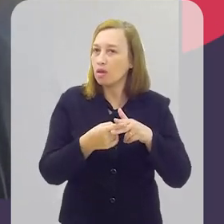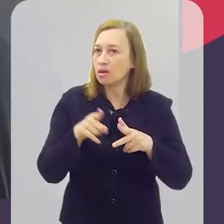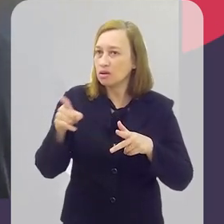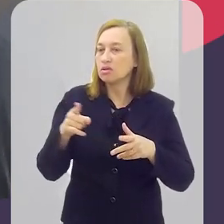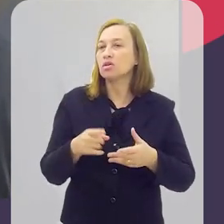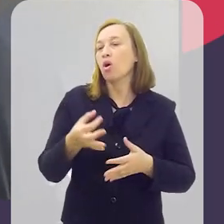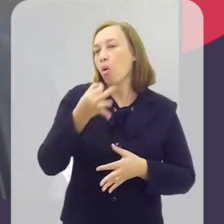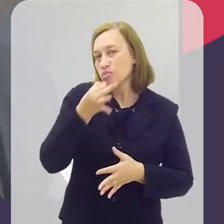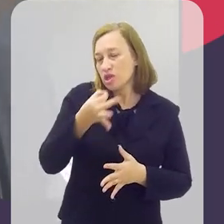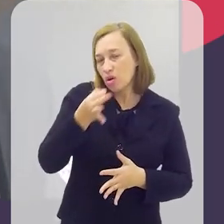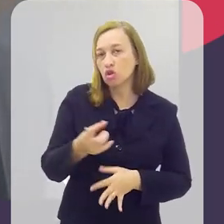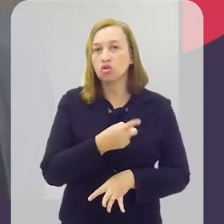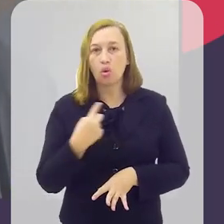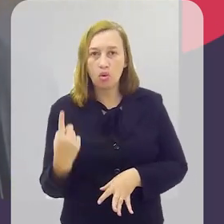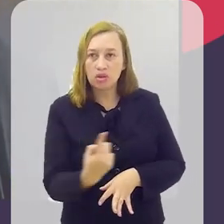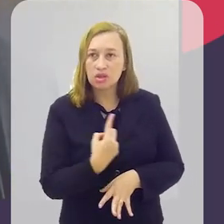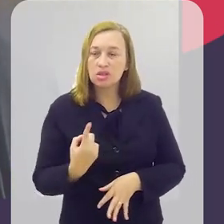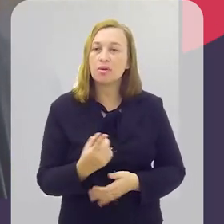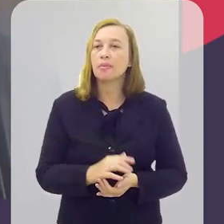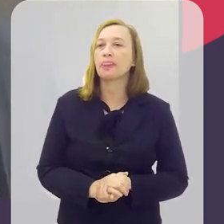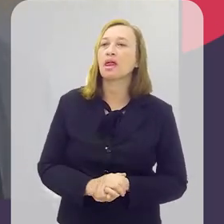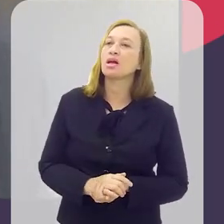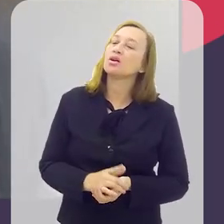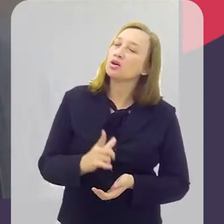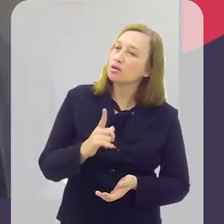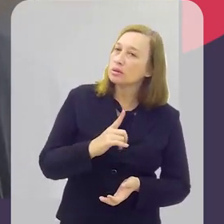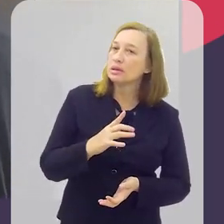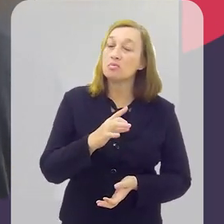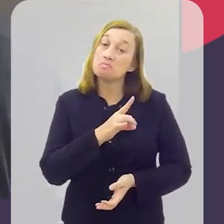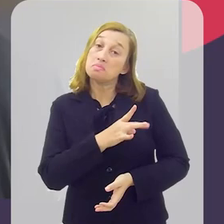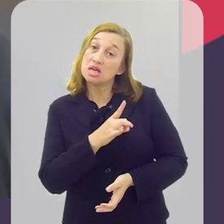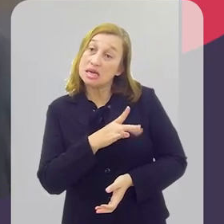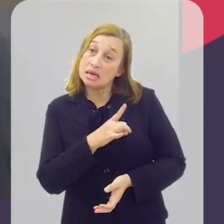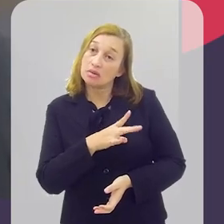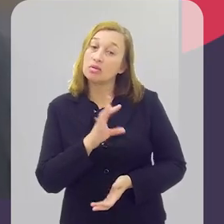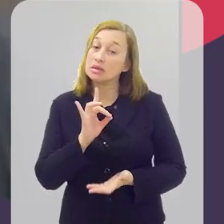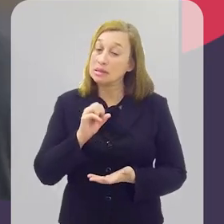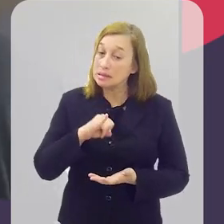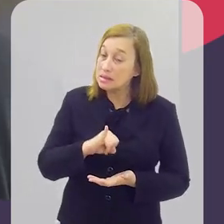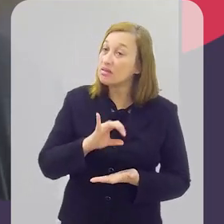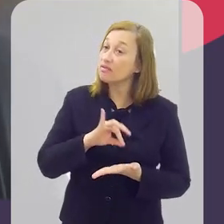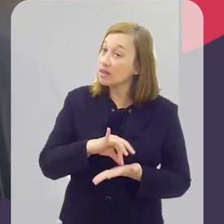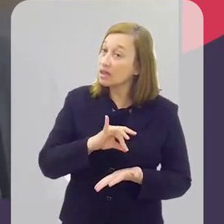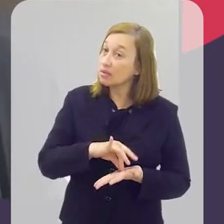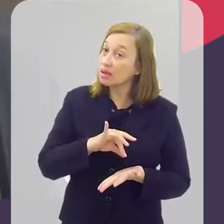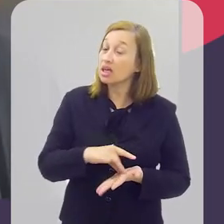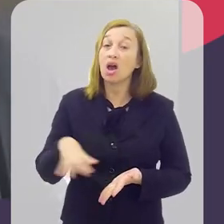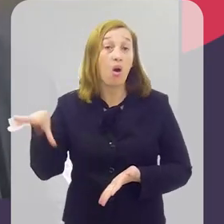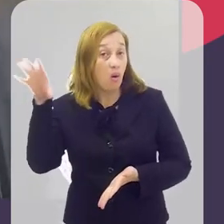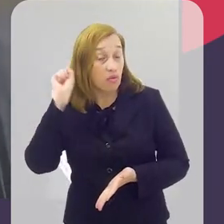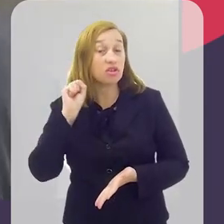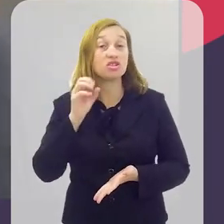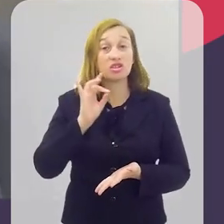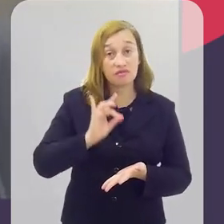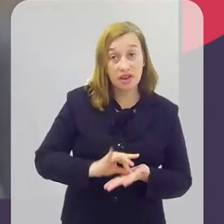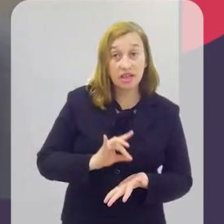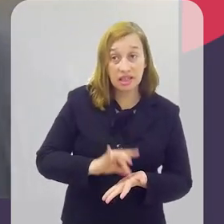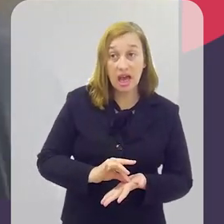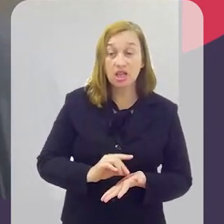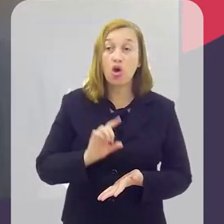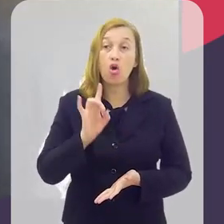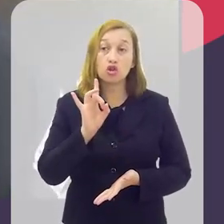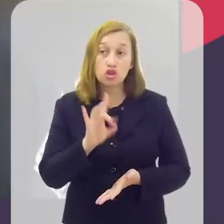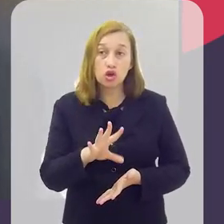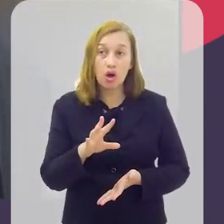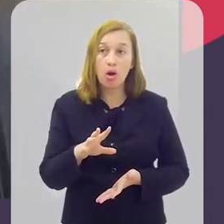lá para dar as nossas sugestões. Eu tenho um certo medo se a gente está lá realmente para ser ouvido e ser levado a sério, ou se está